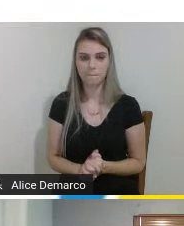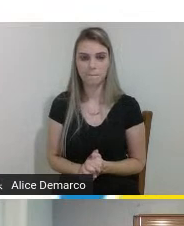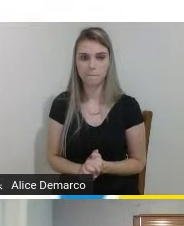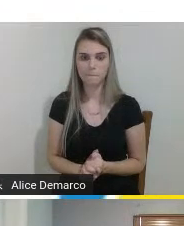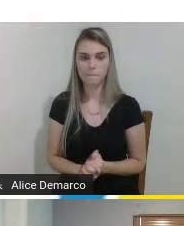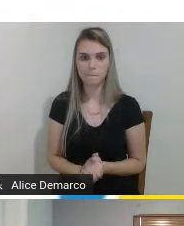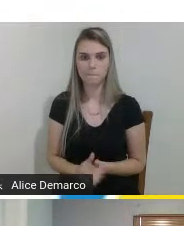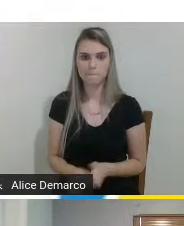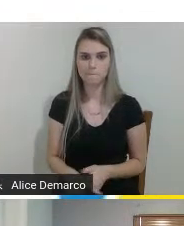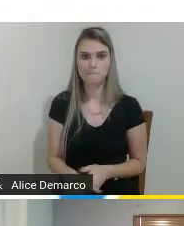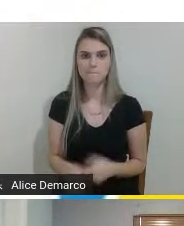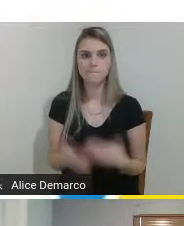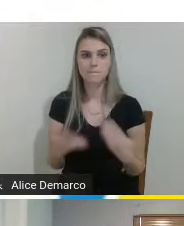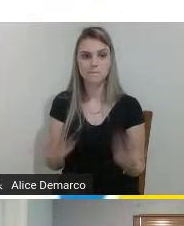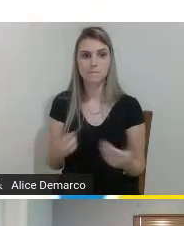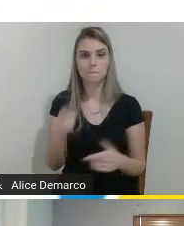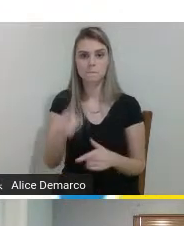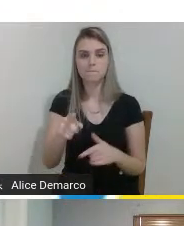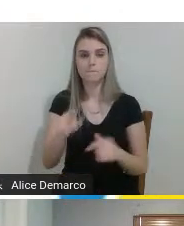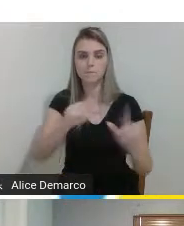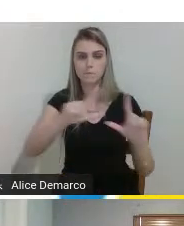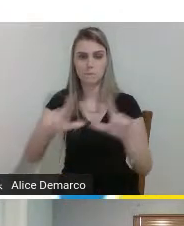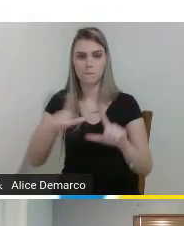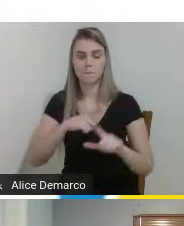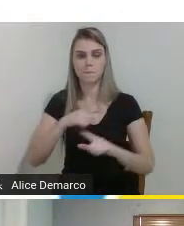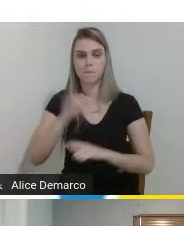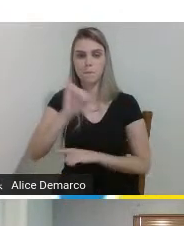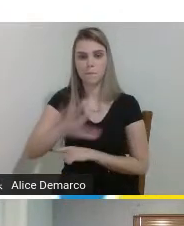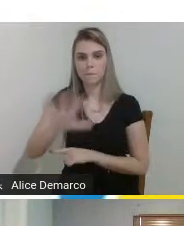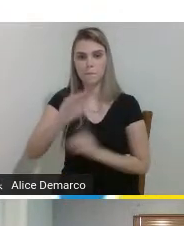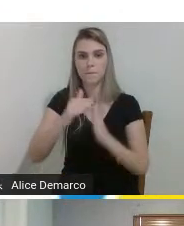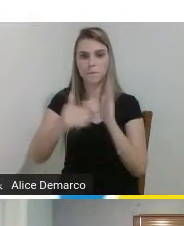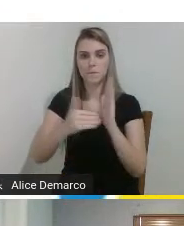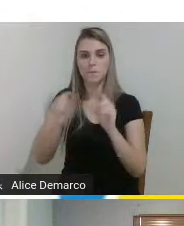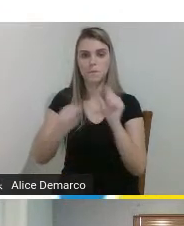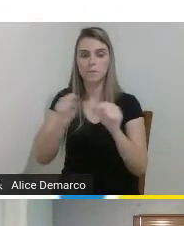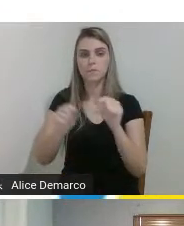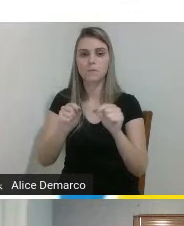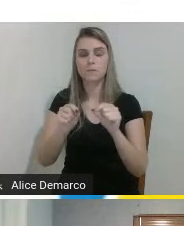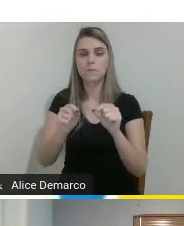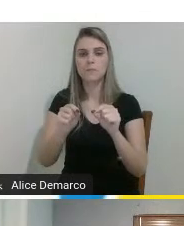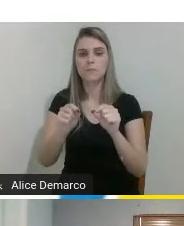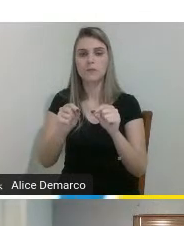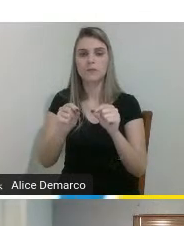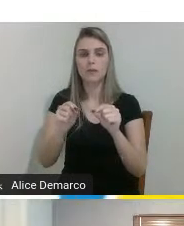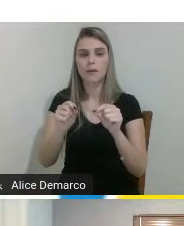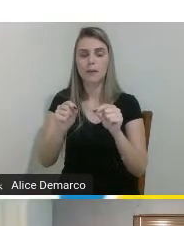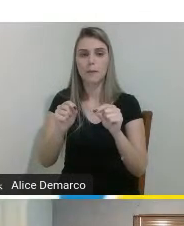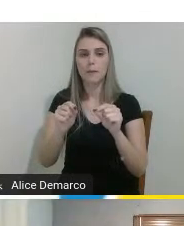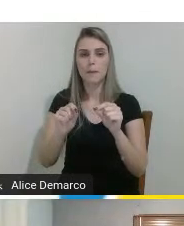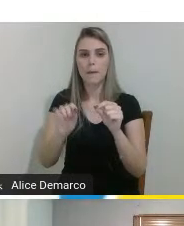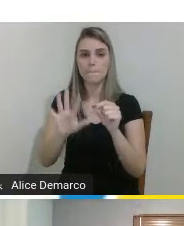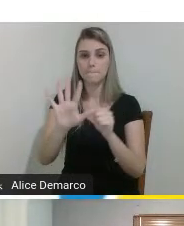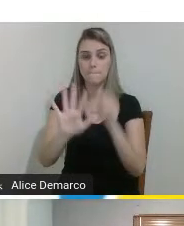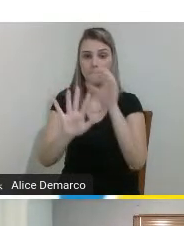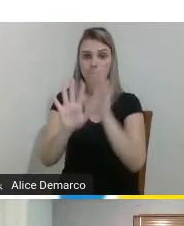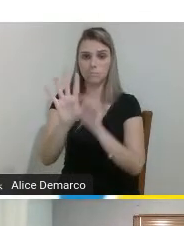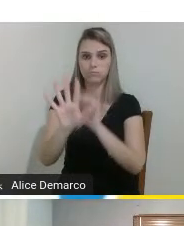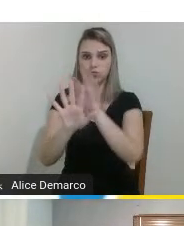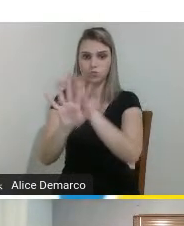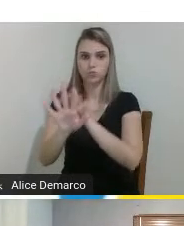Bom, nesse slide nós temos a foto de todos os componentes da nossa mão. Alguns deles conectados a um protoboard. que é uma